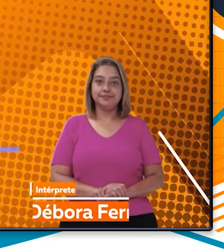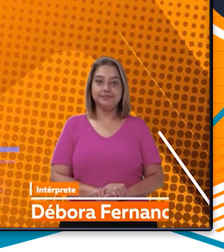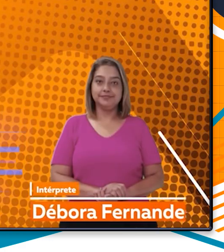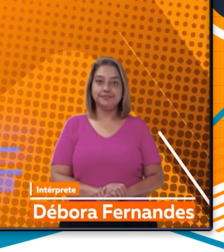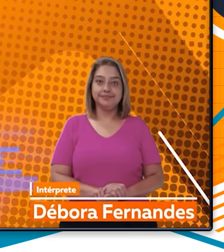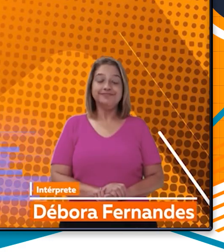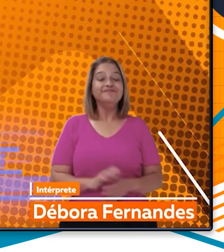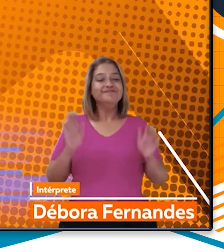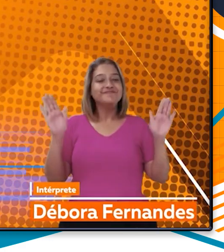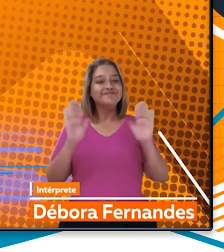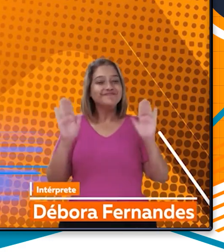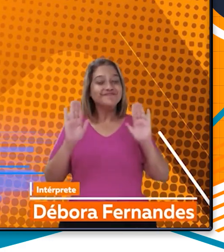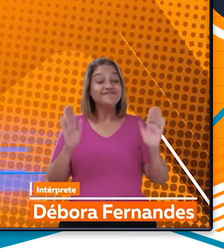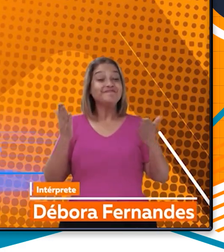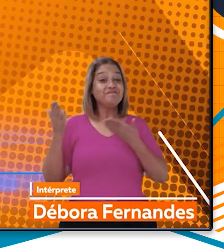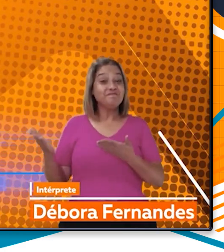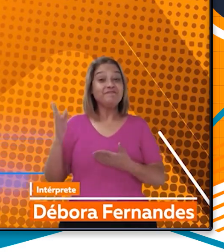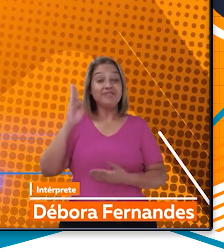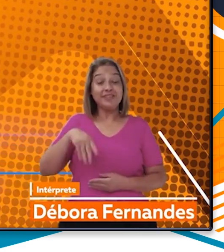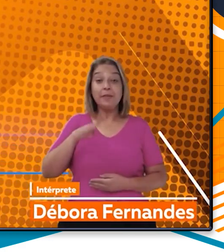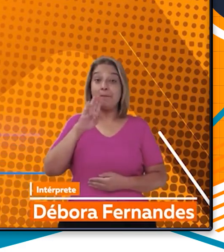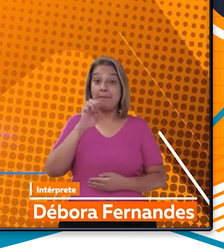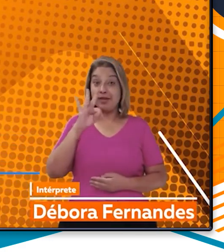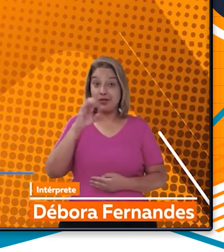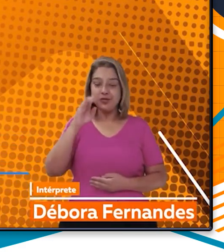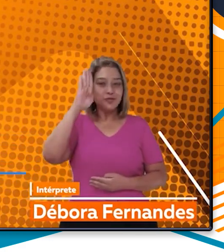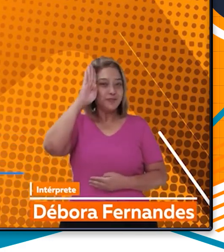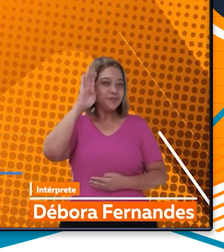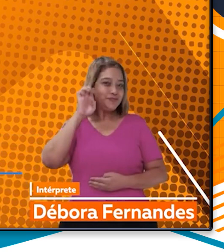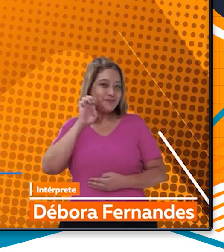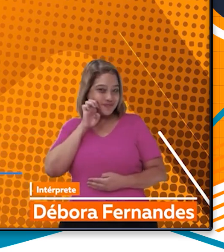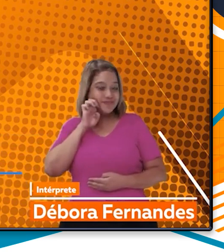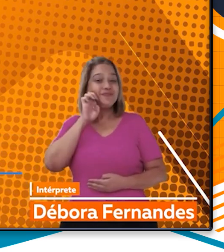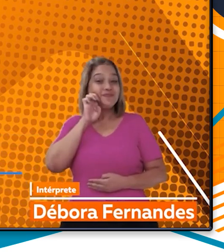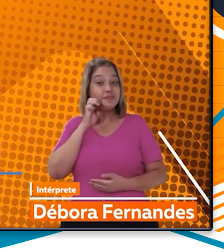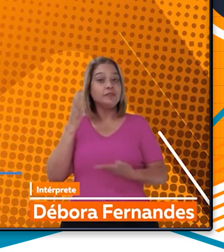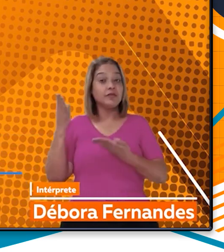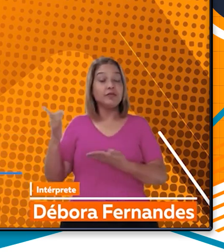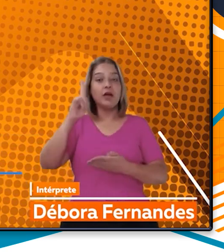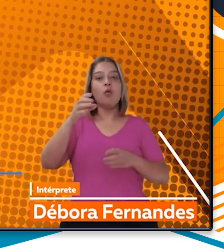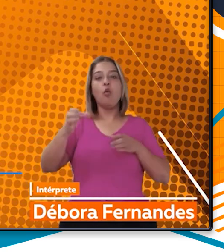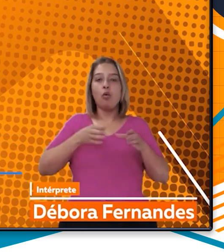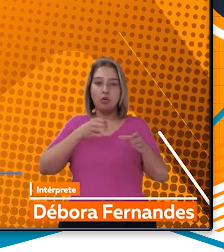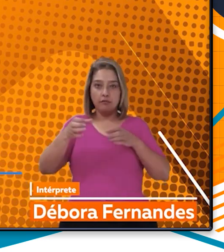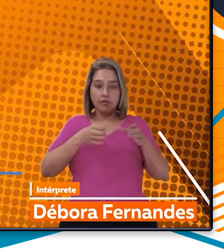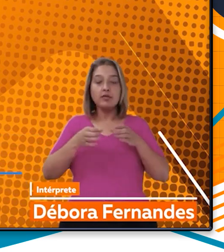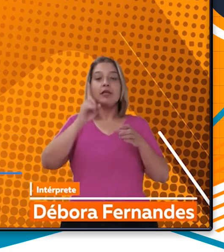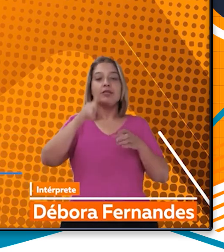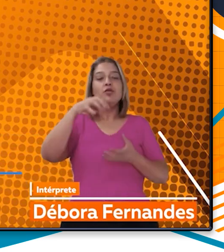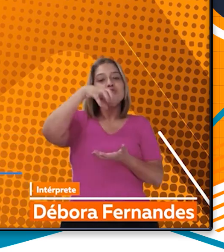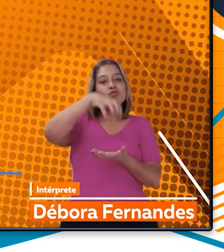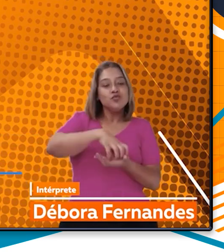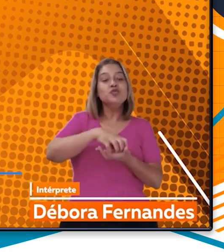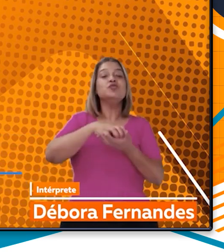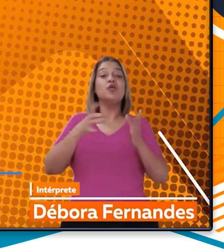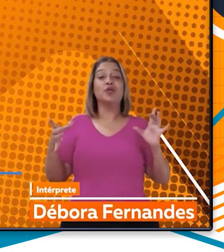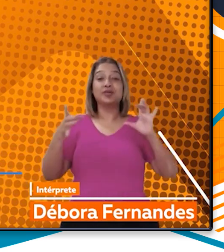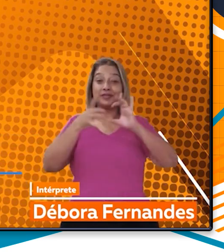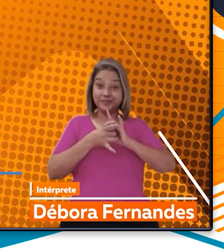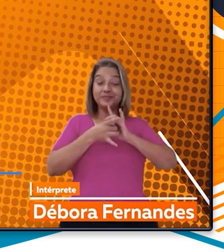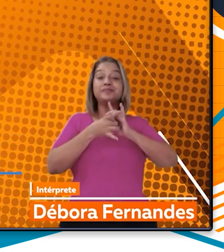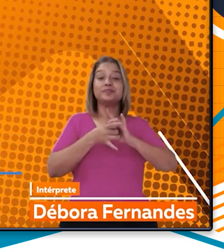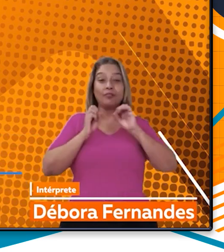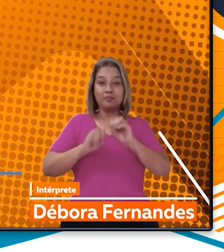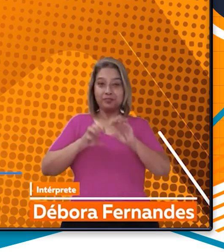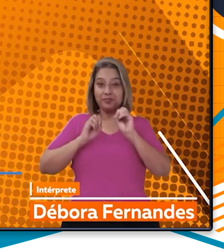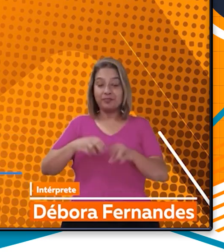Olá, eu sou o professor Beto e estou coordenador do Núcleo Educação Conectada, o NEC, da